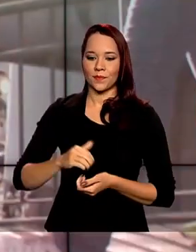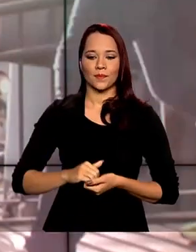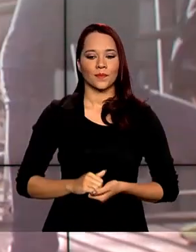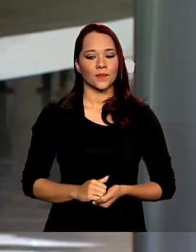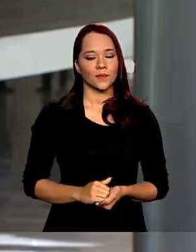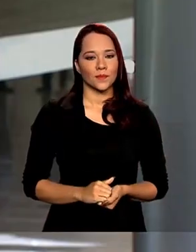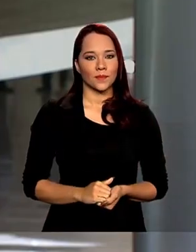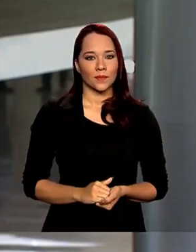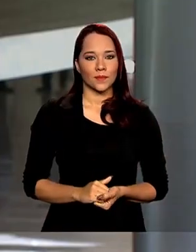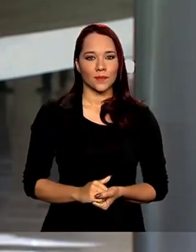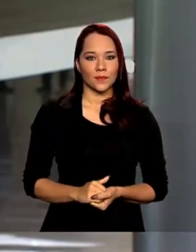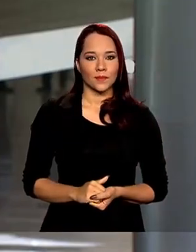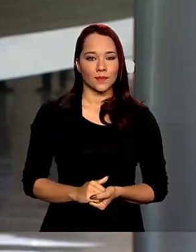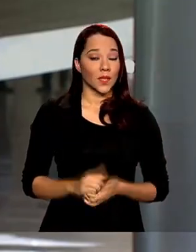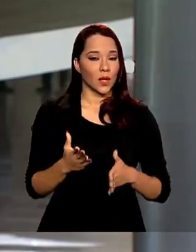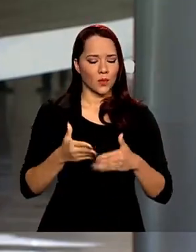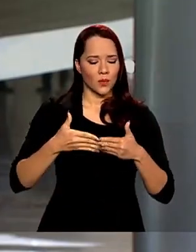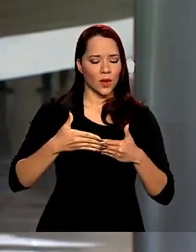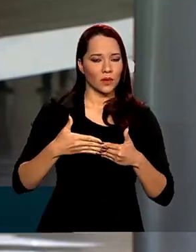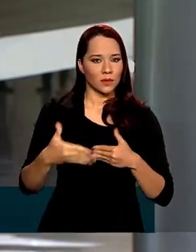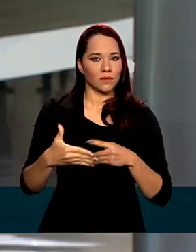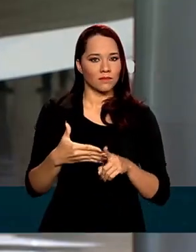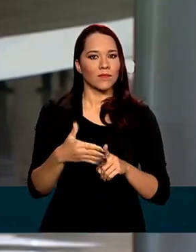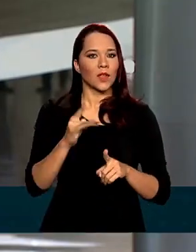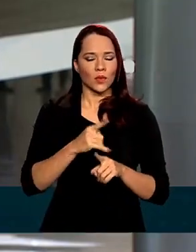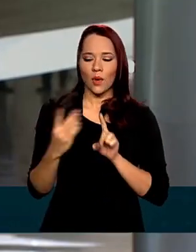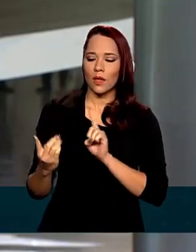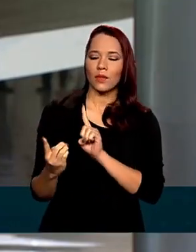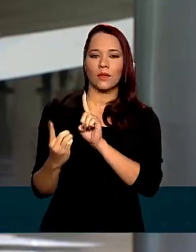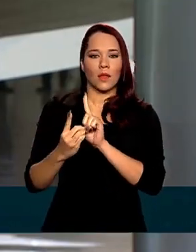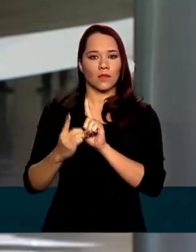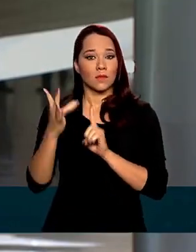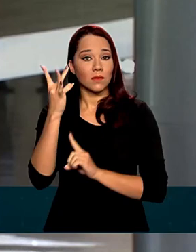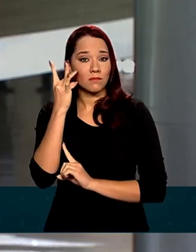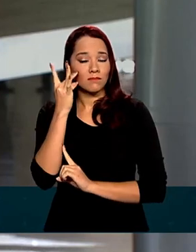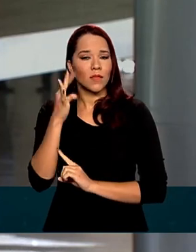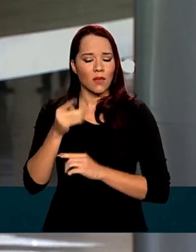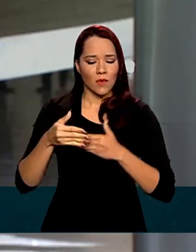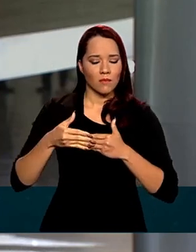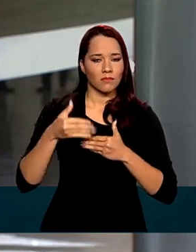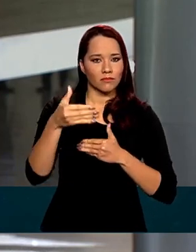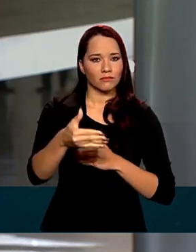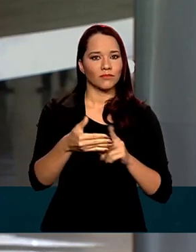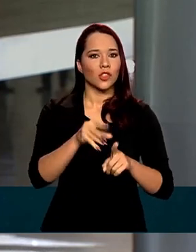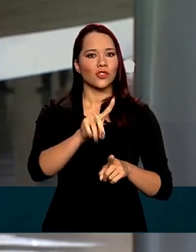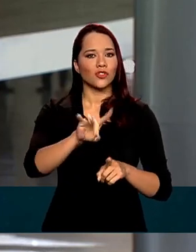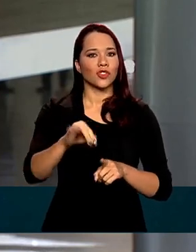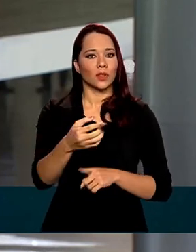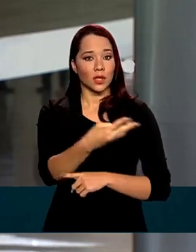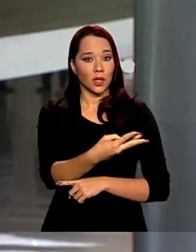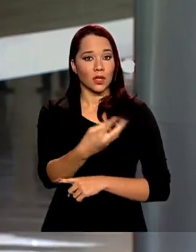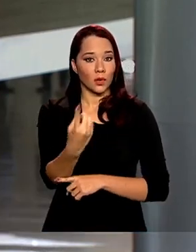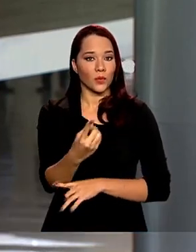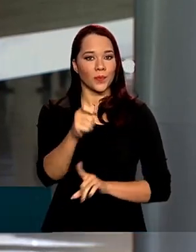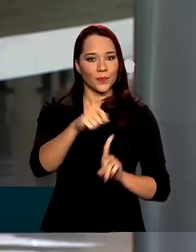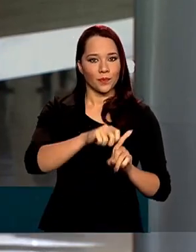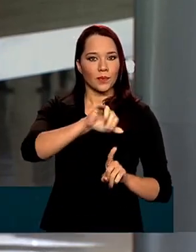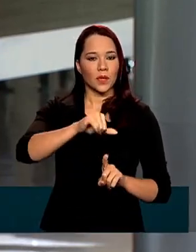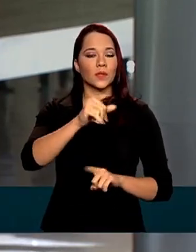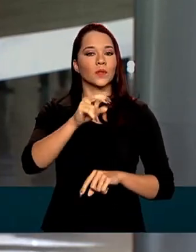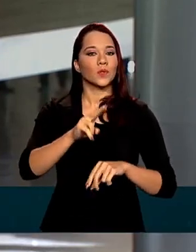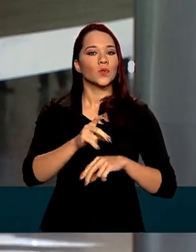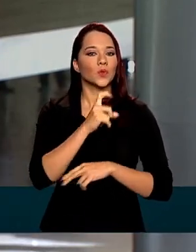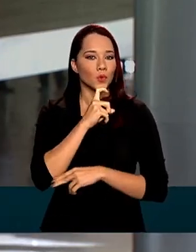detalhes. Com o adiamento do atendimento presencial, foi prorrogado até o dia 31 de julho aquele